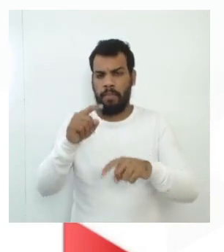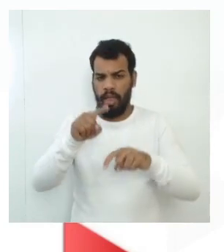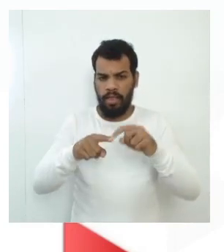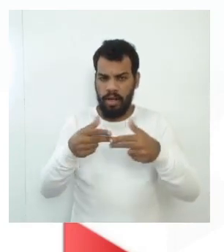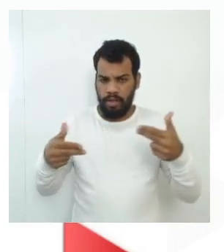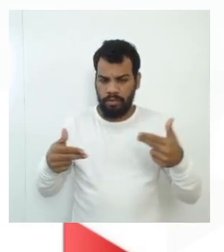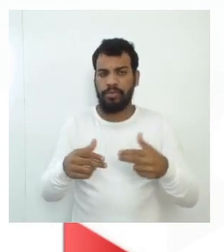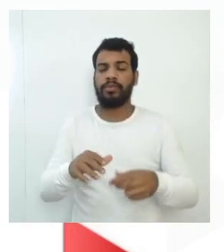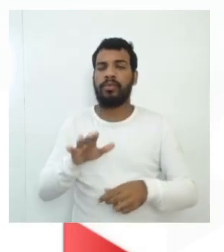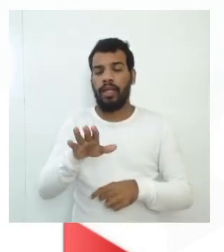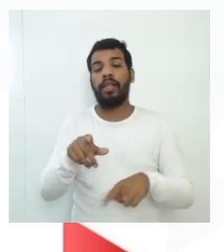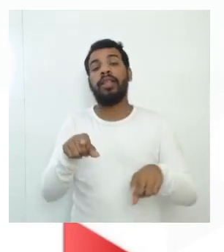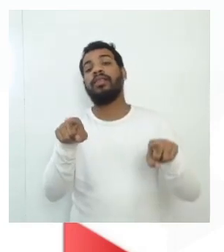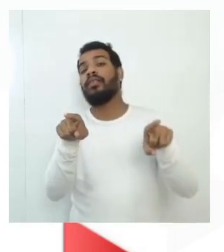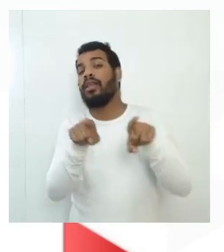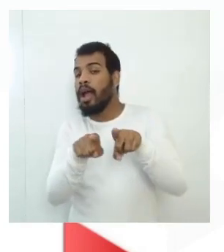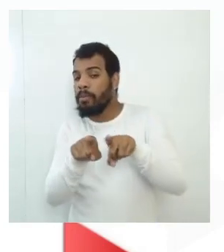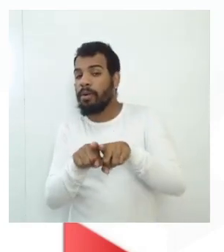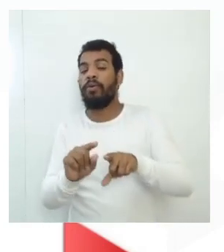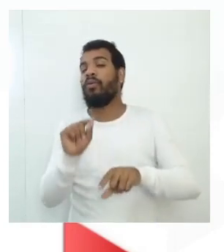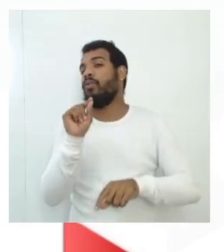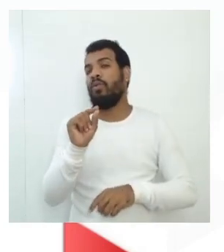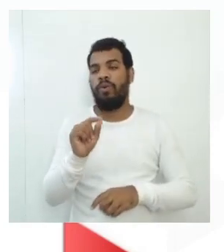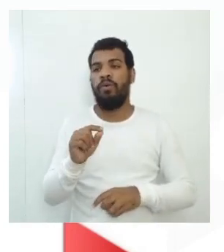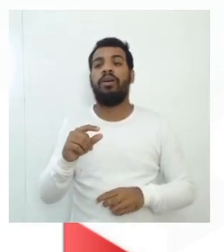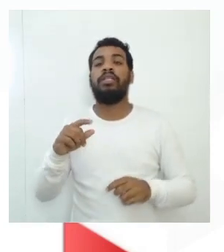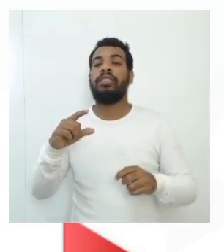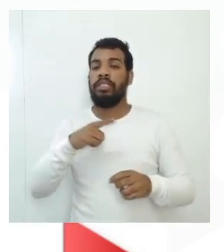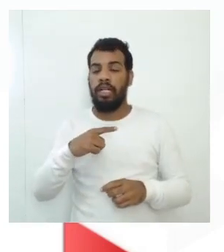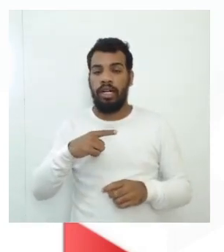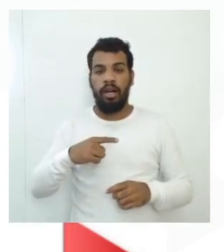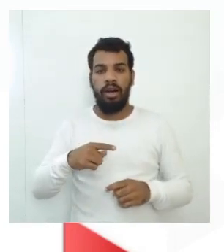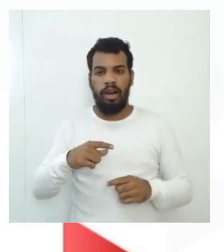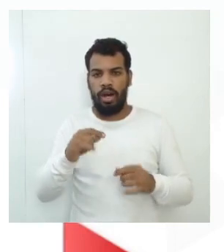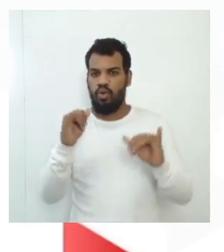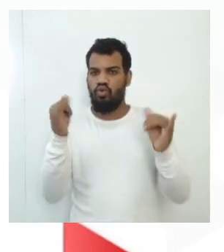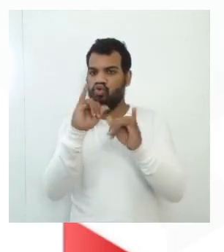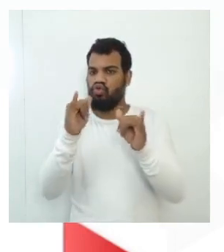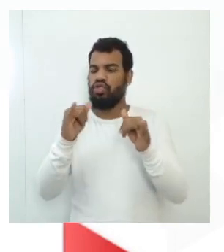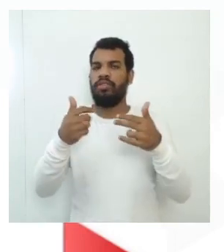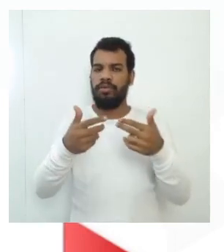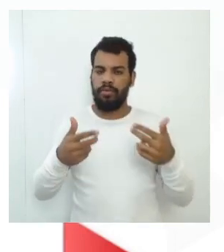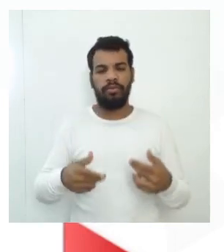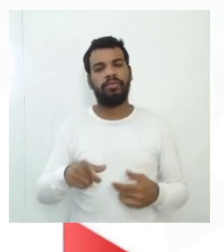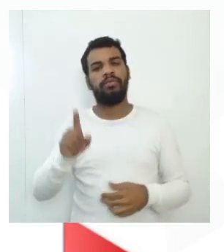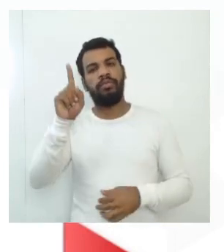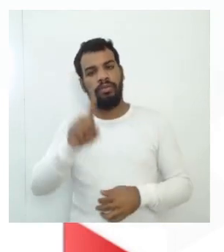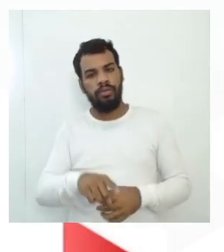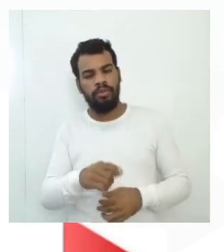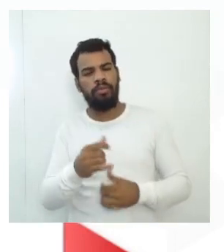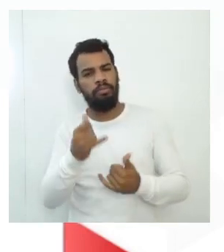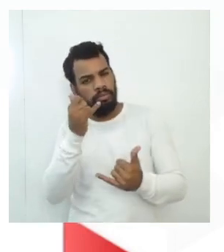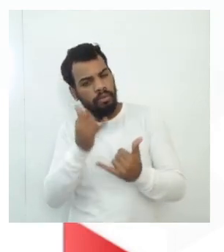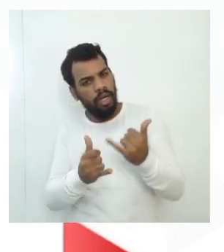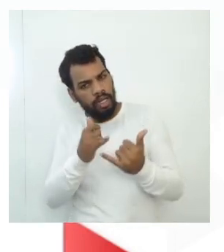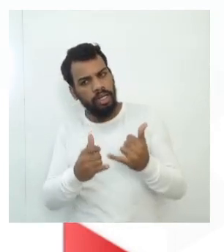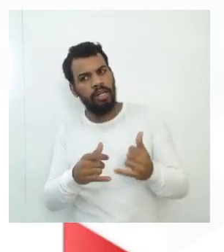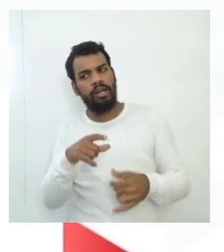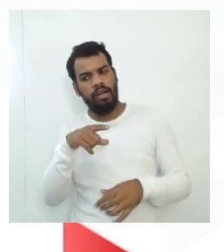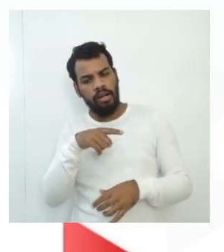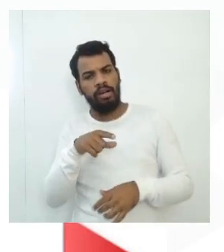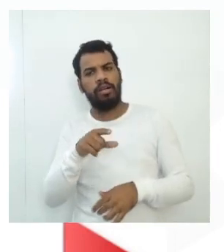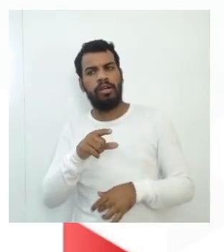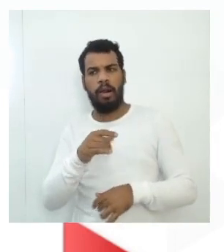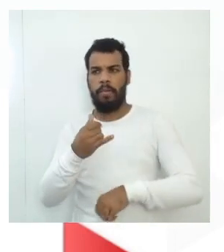Mas, ao mesmo tempo, eles podem ter propriedades elétricas, que são semelhantes ali às dos